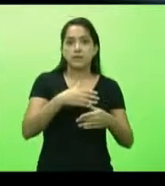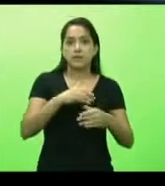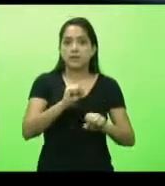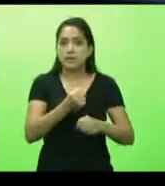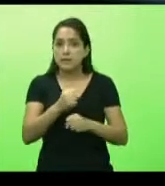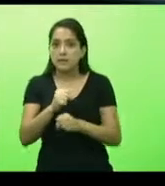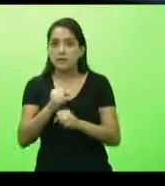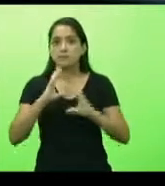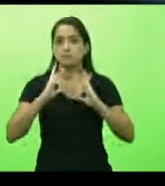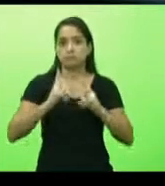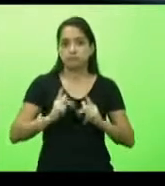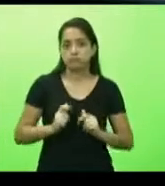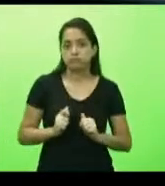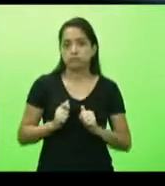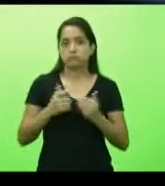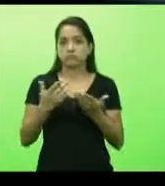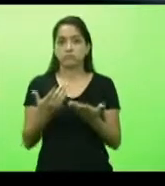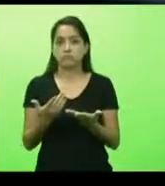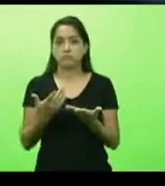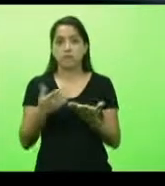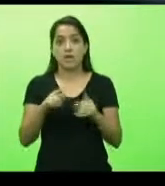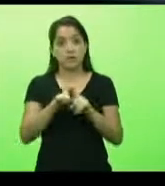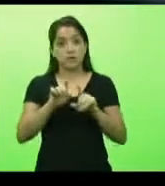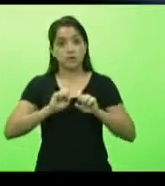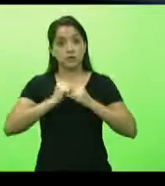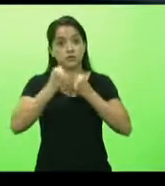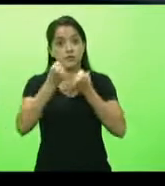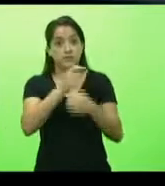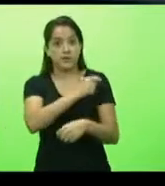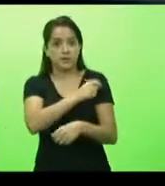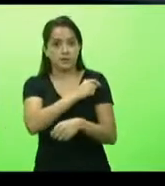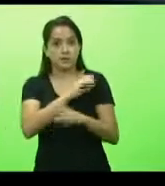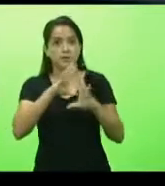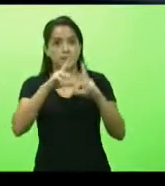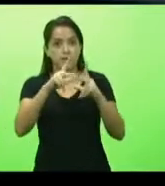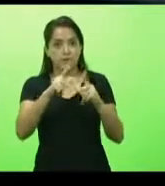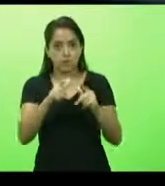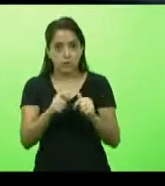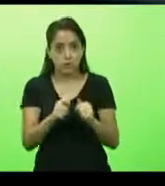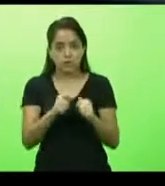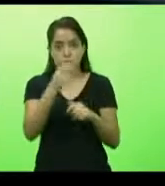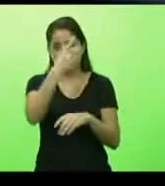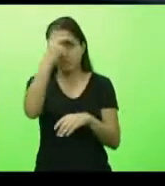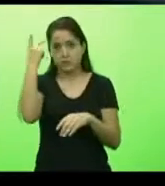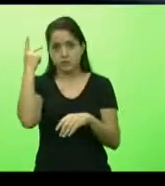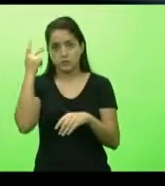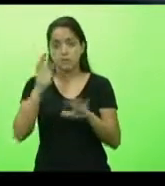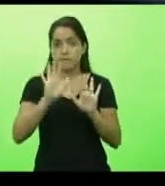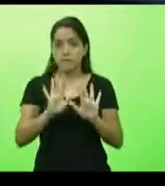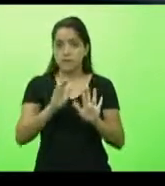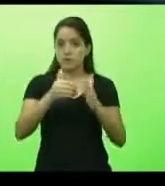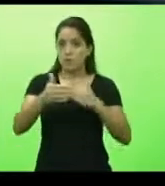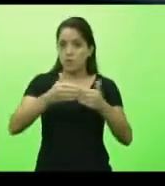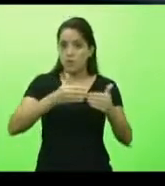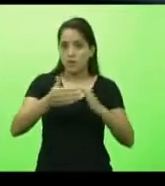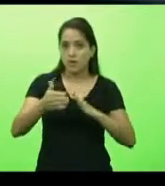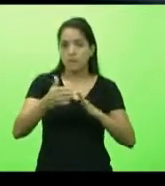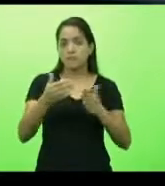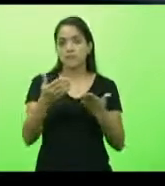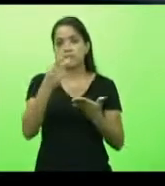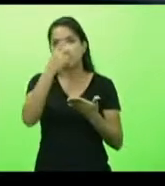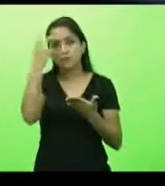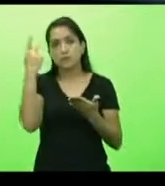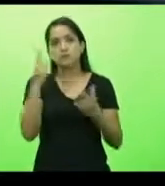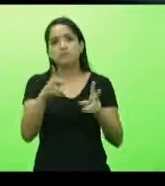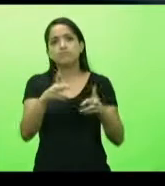farmácia? Primeiro, nós defendemos a vacina para todos e todas, mas qualquer um consegue perceber que